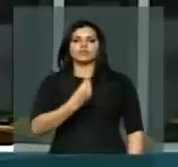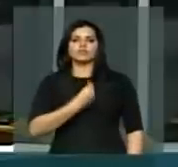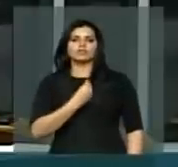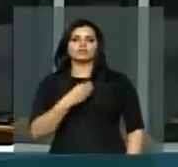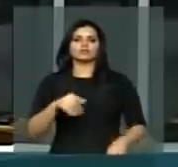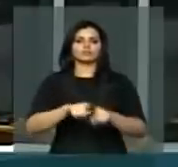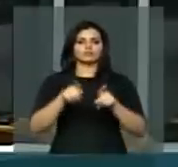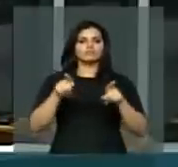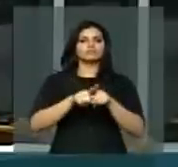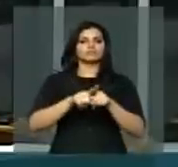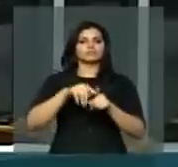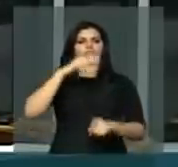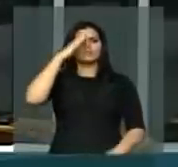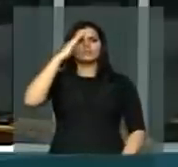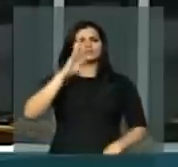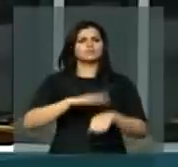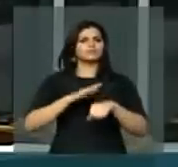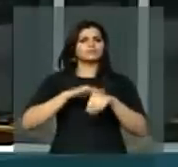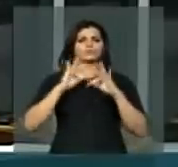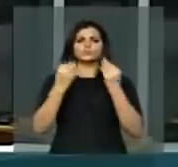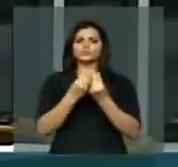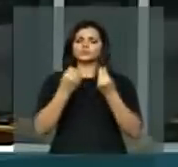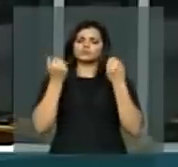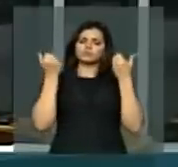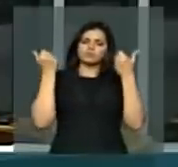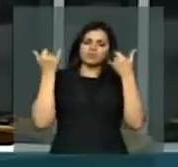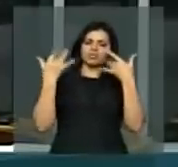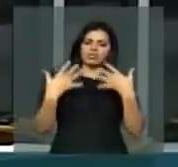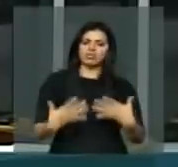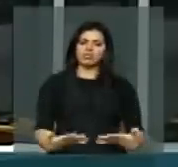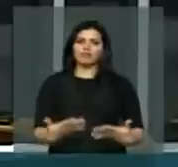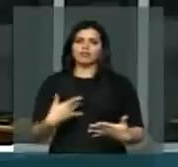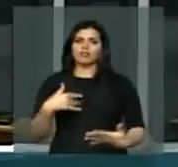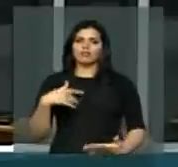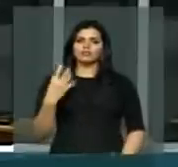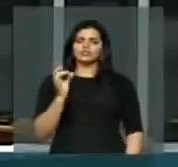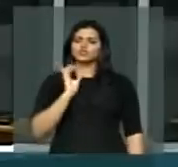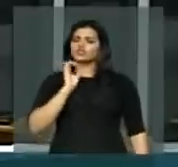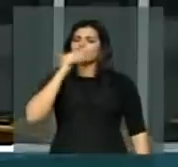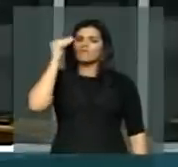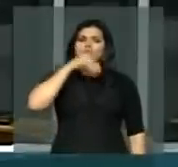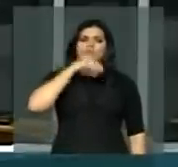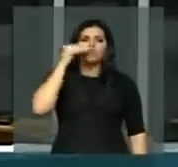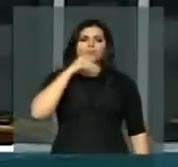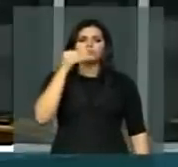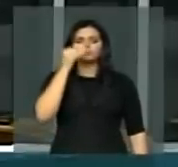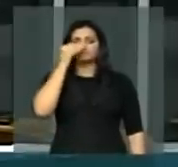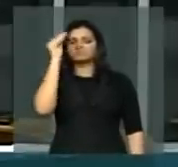dos princípios, a exposição, a vulnerabilização